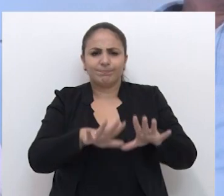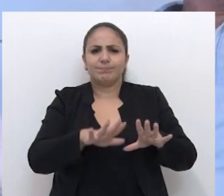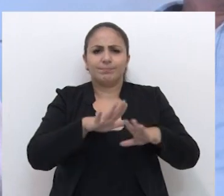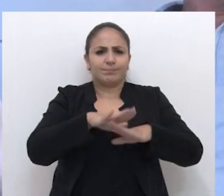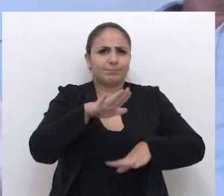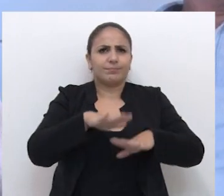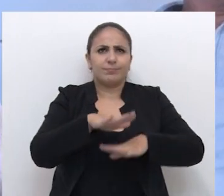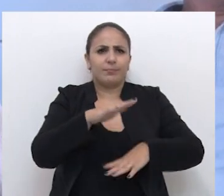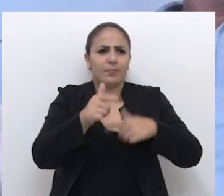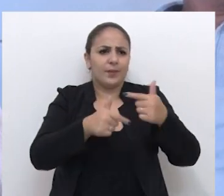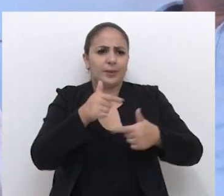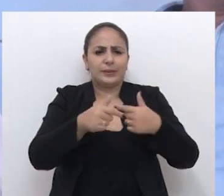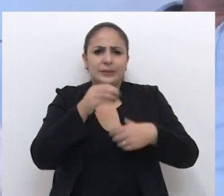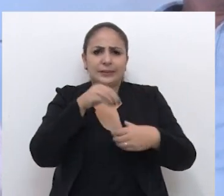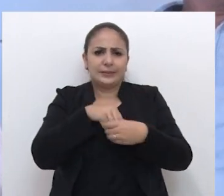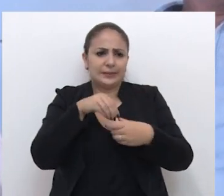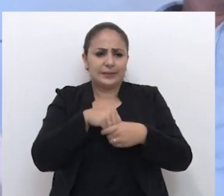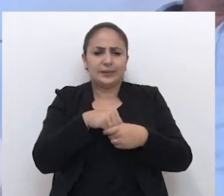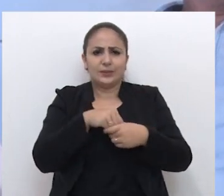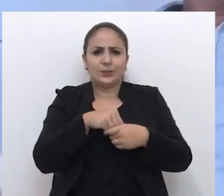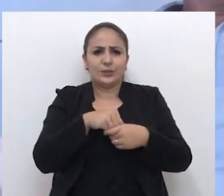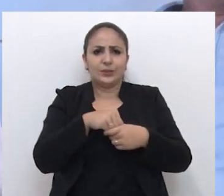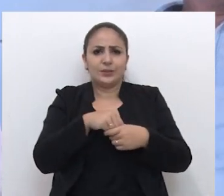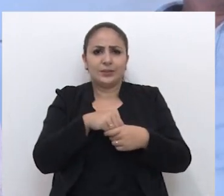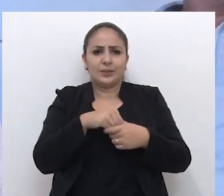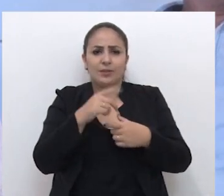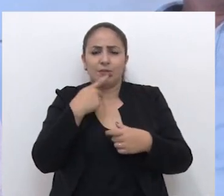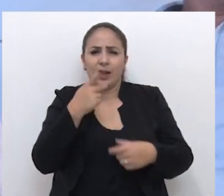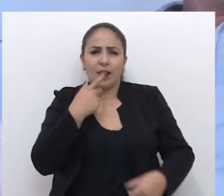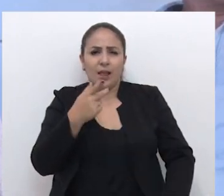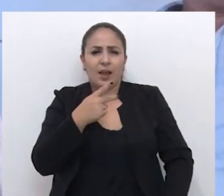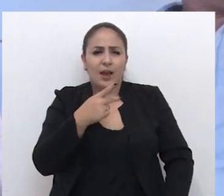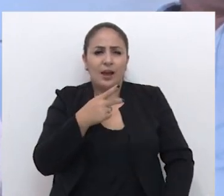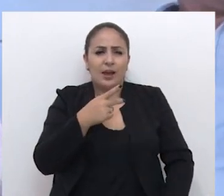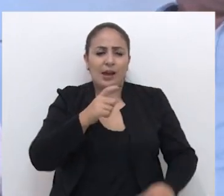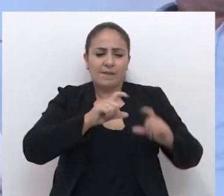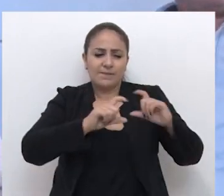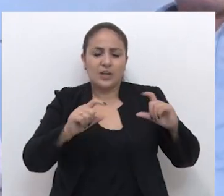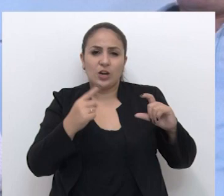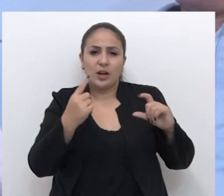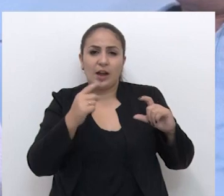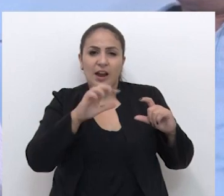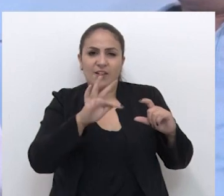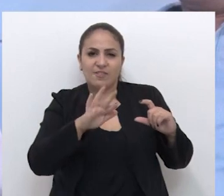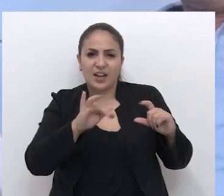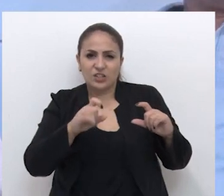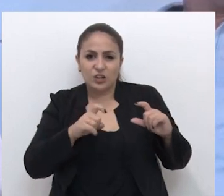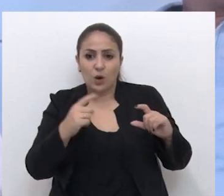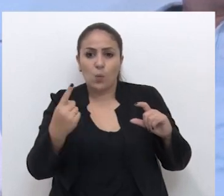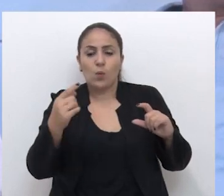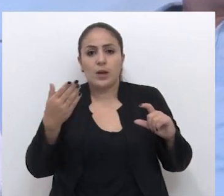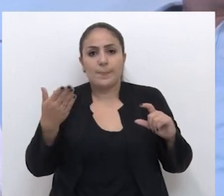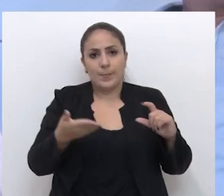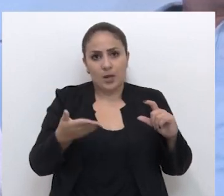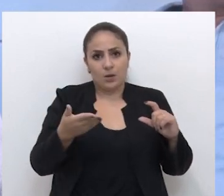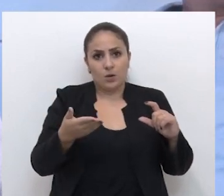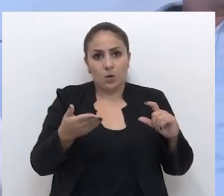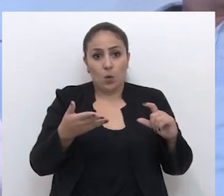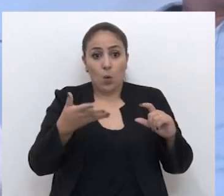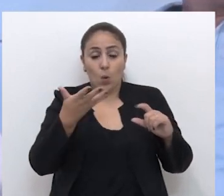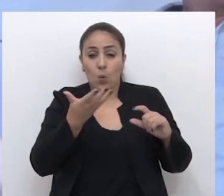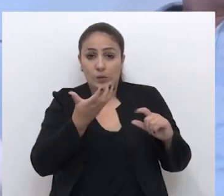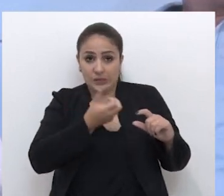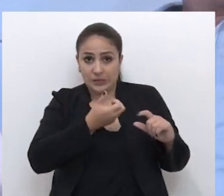querem mais trabalhar dentro dessa faixa que se chama faixa 1,5, onde a renda da família